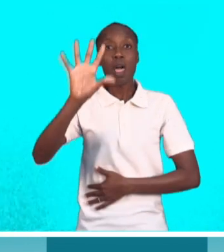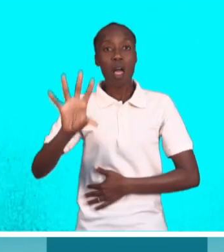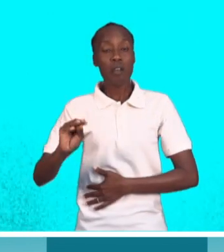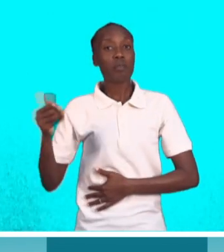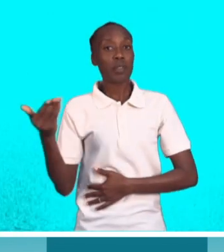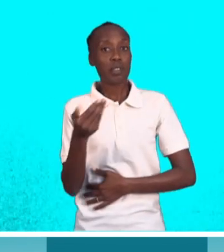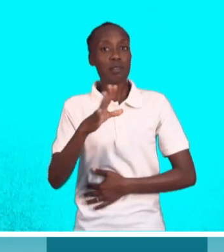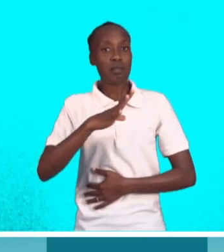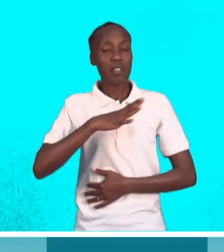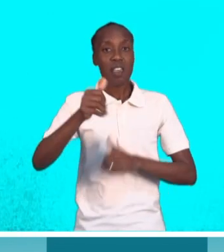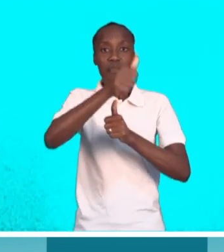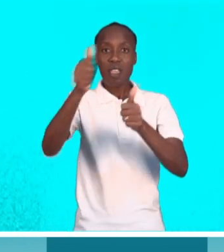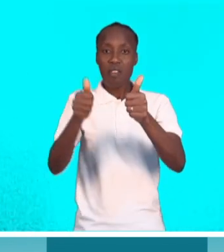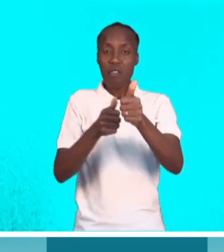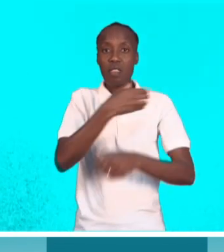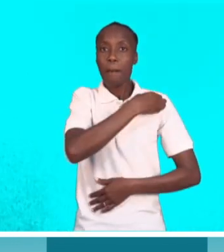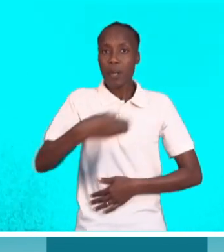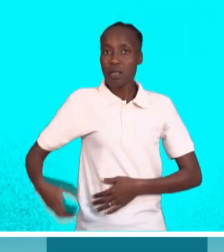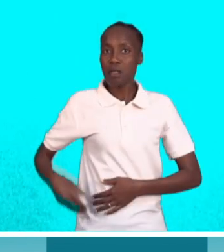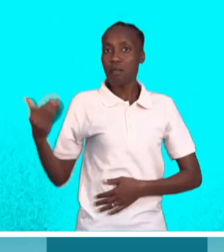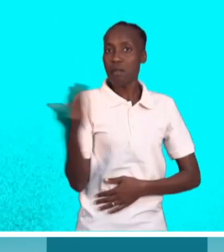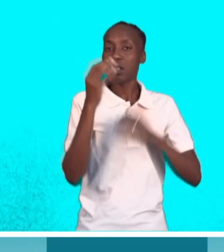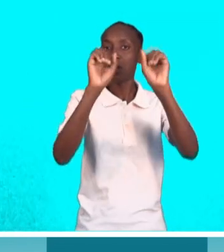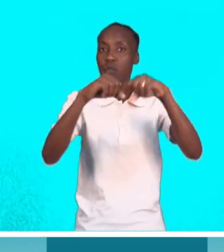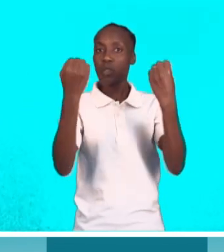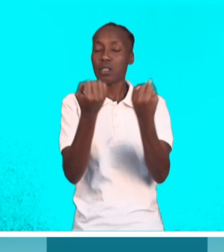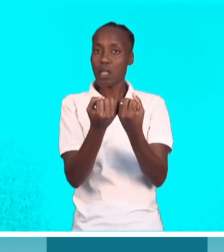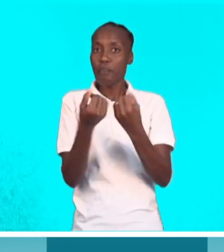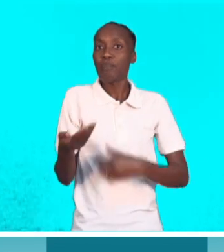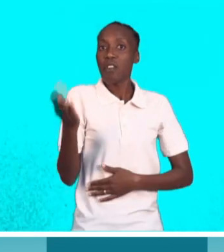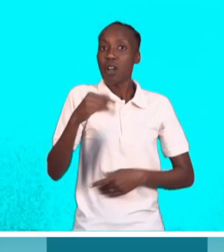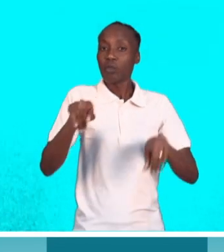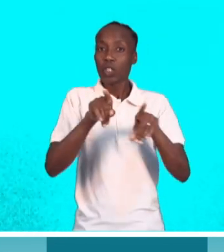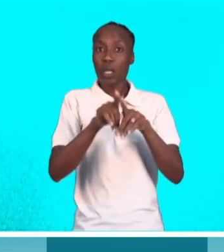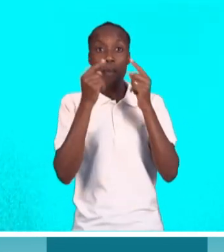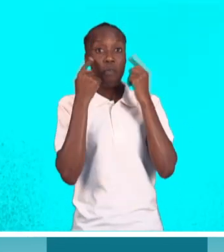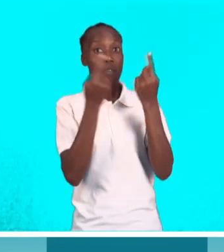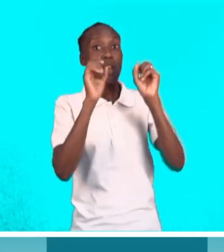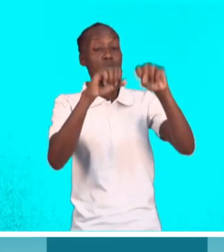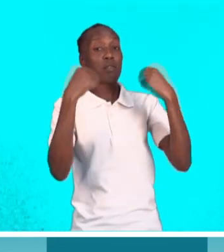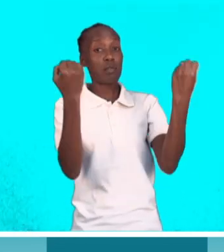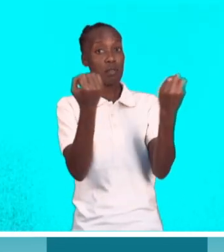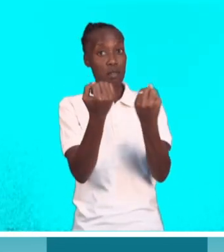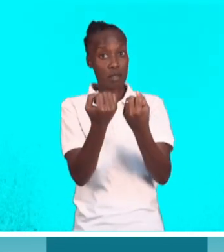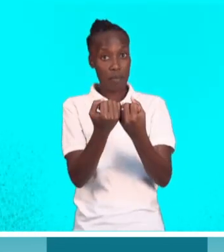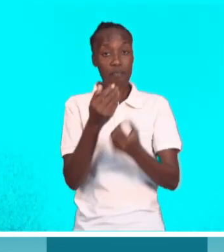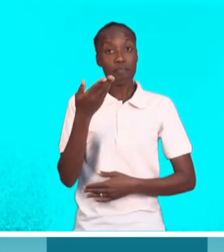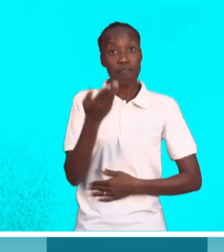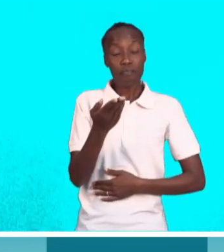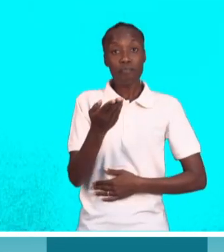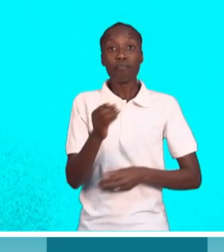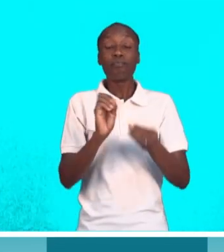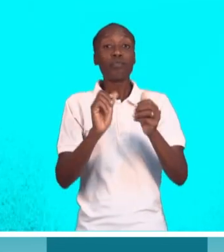porque ela tem a vice-presidência desta associação. E vamos também olhar para a Associação dos